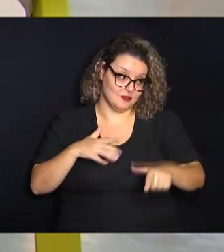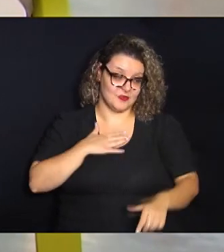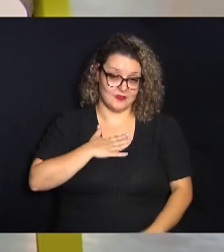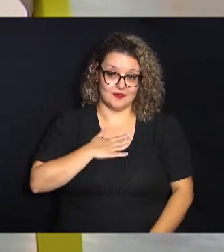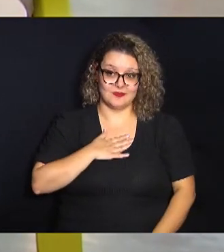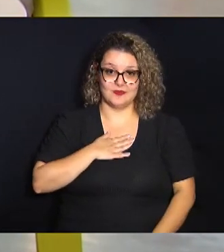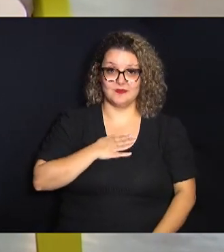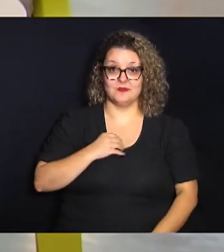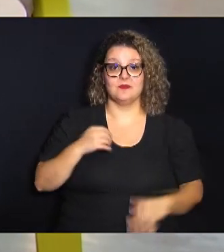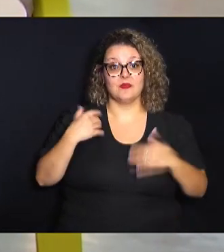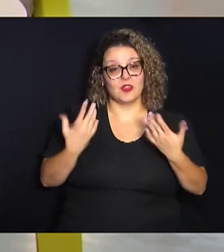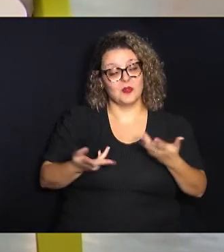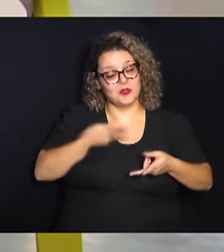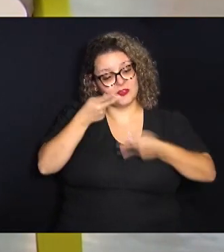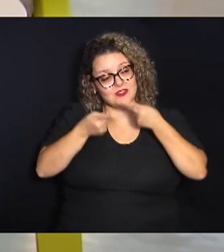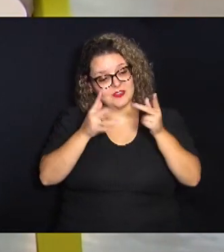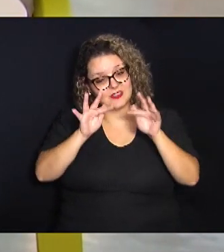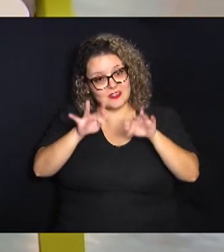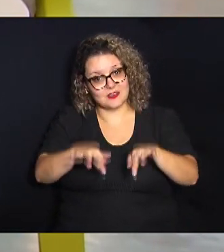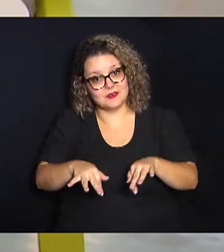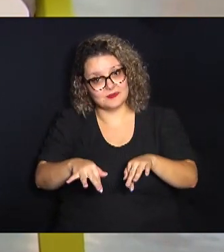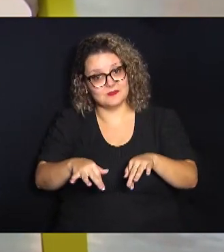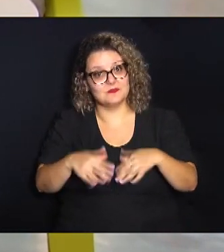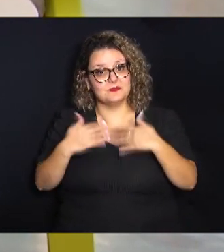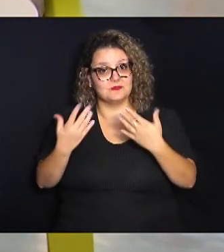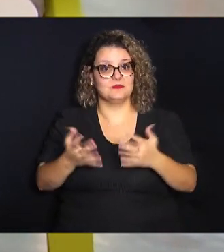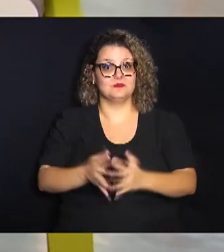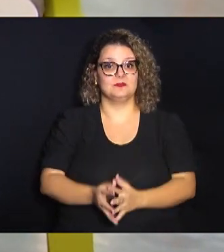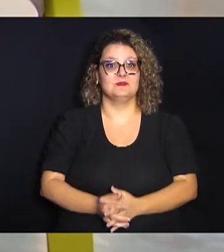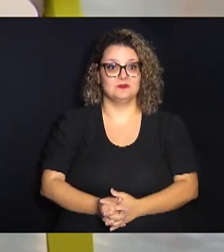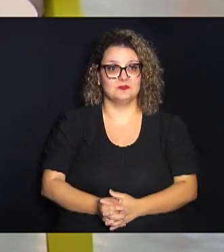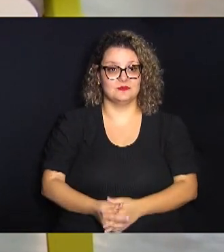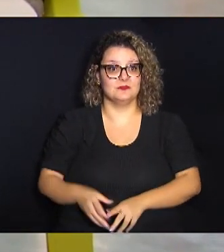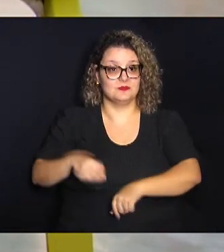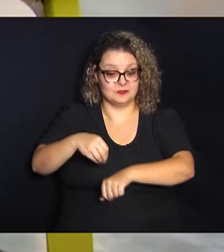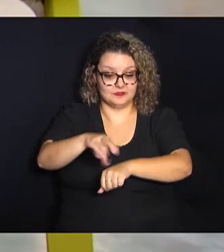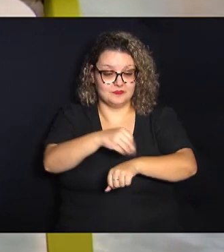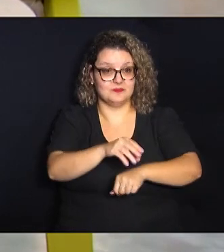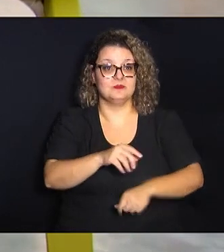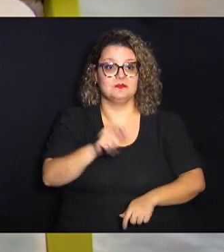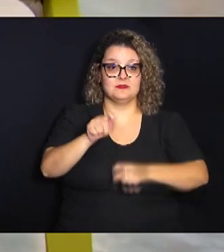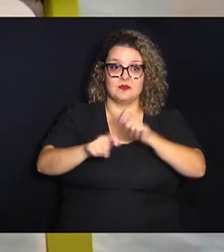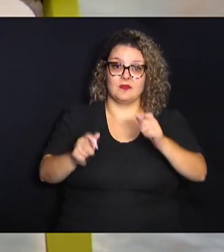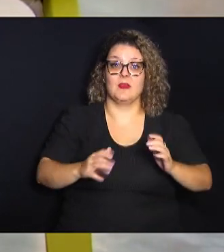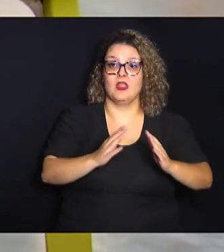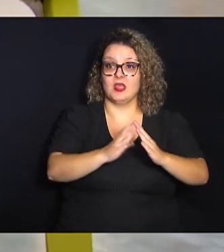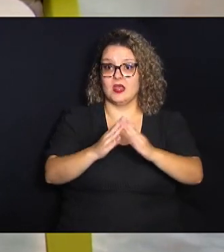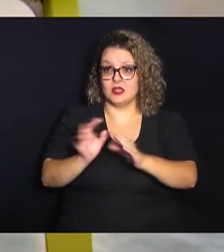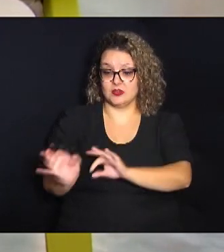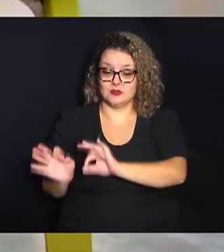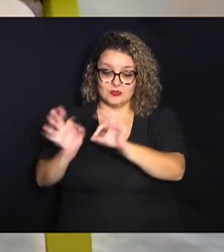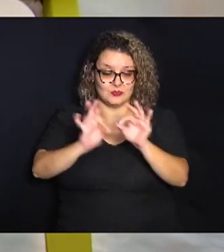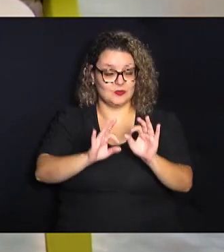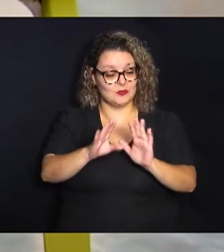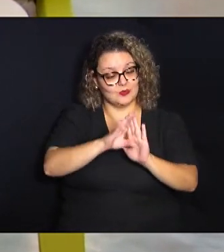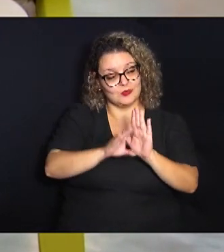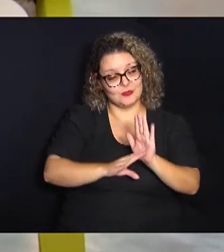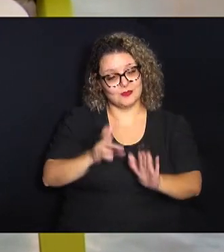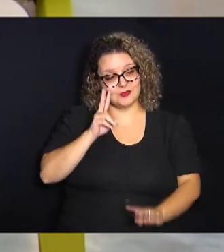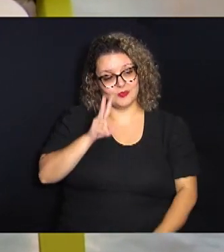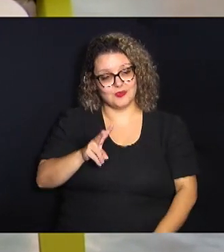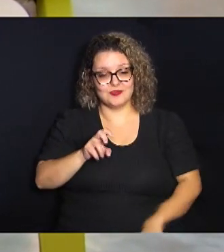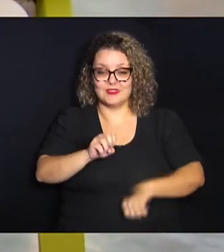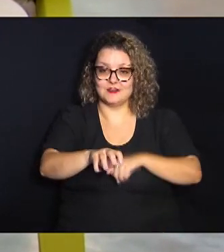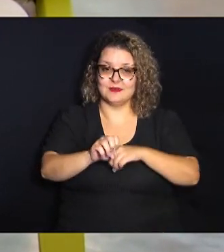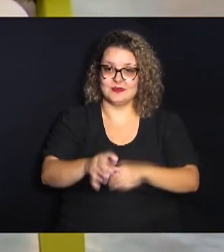quais as considerações finais que você passa aí para a galera que está em casa acompanhando aí o nosso quadro de olho na